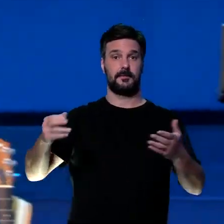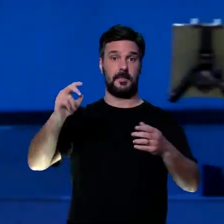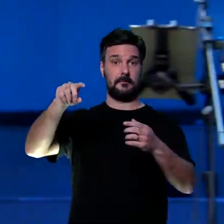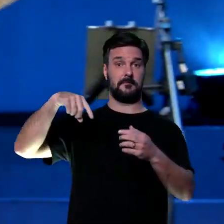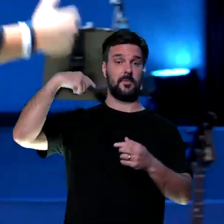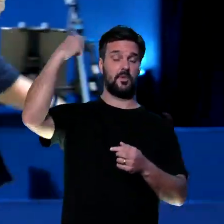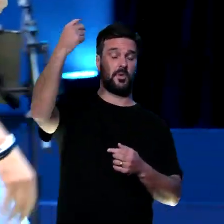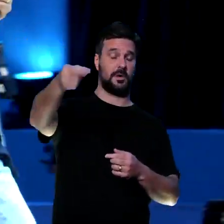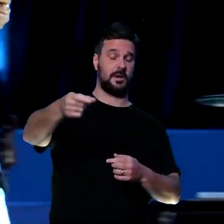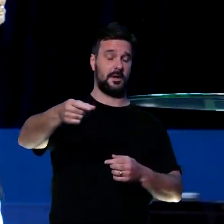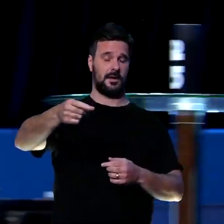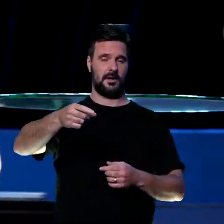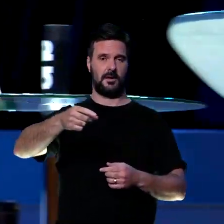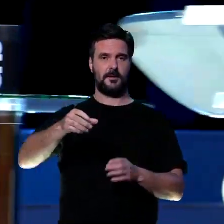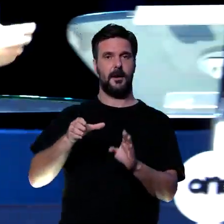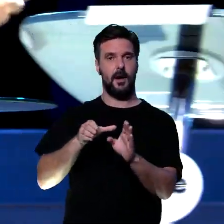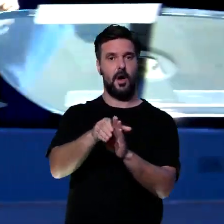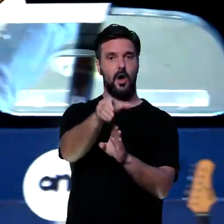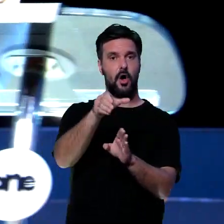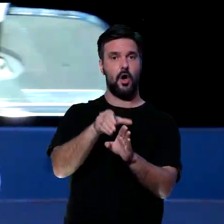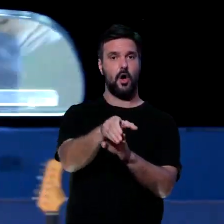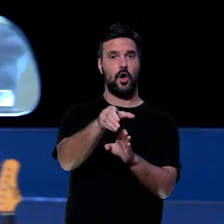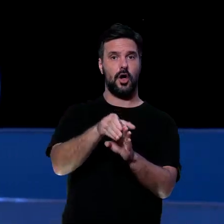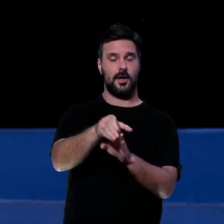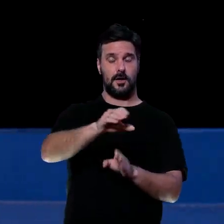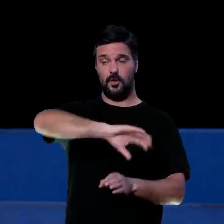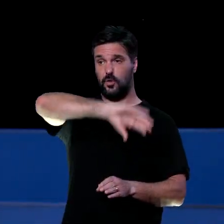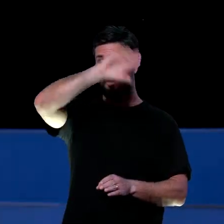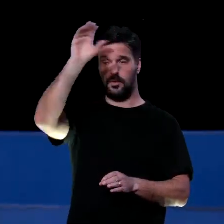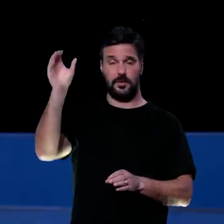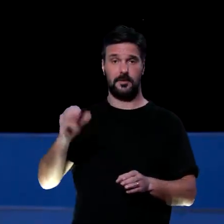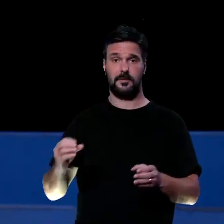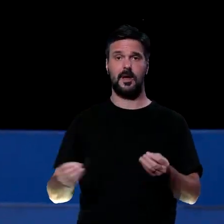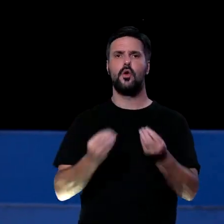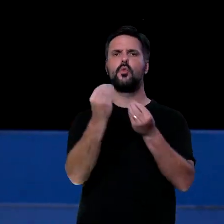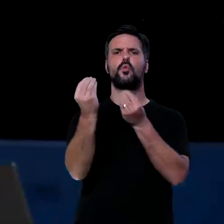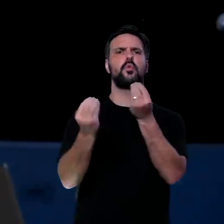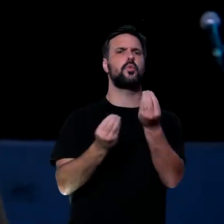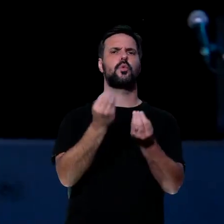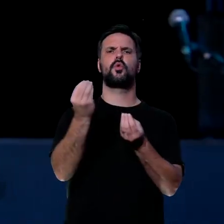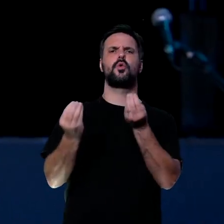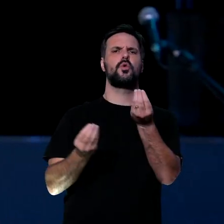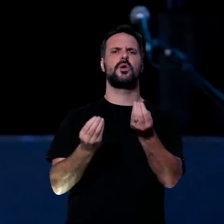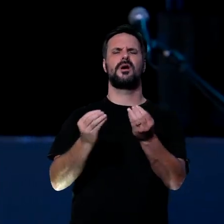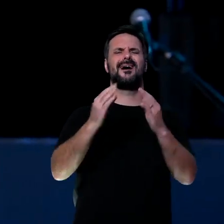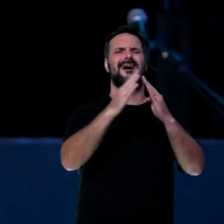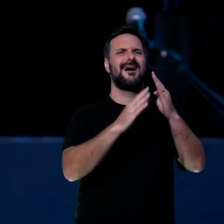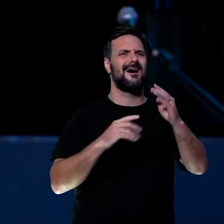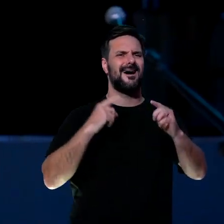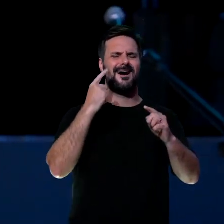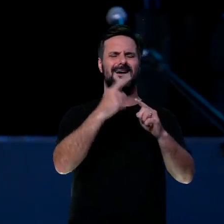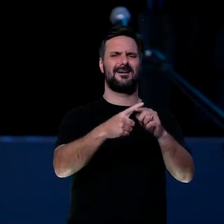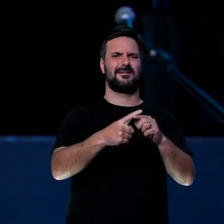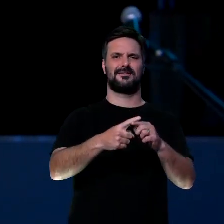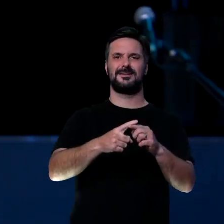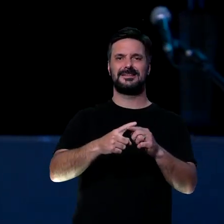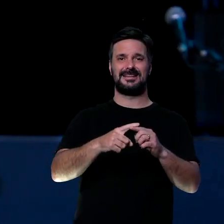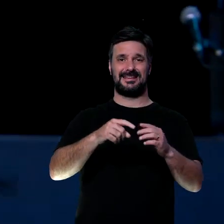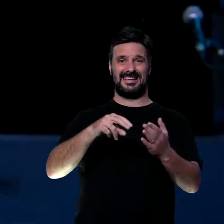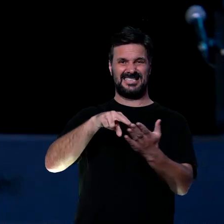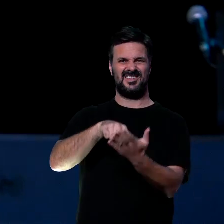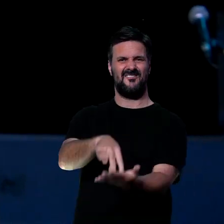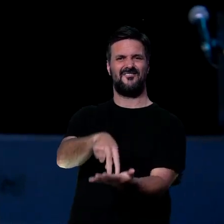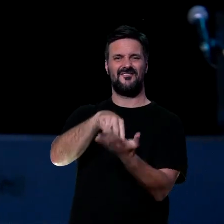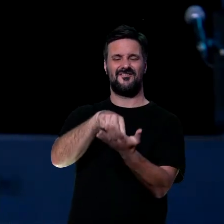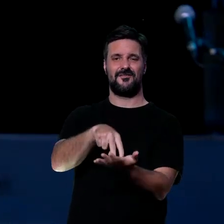alguns conselhos pastorais que têm a ver com essa firmeza. Como que a gente pode, então, ser uma igreja inabalável? Como você pode